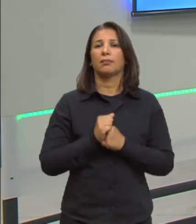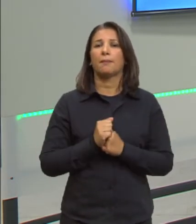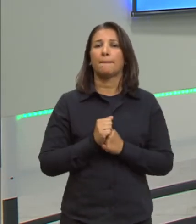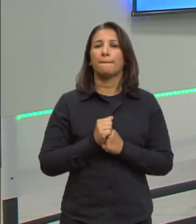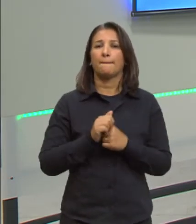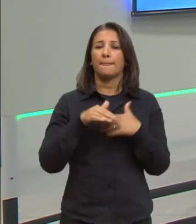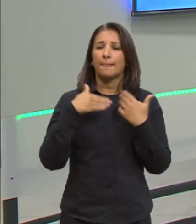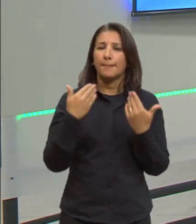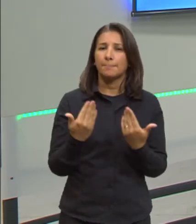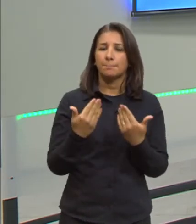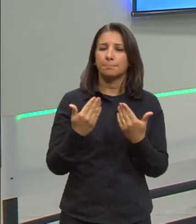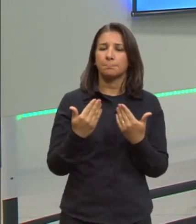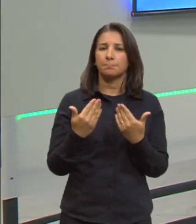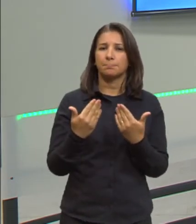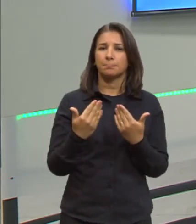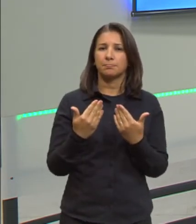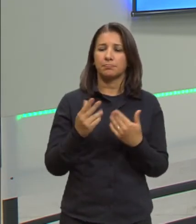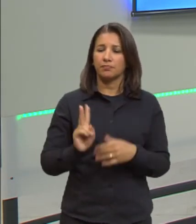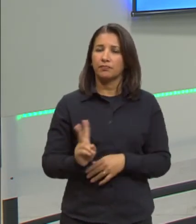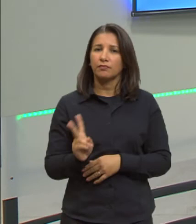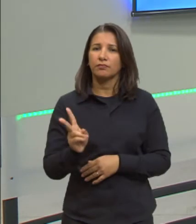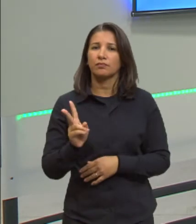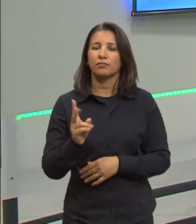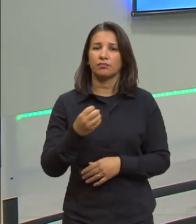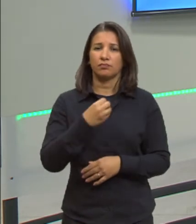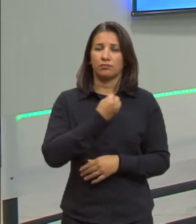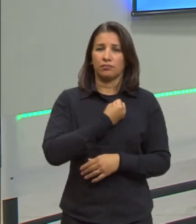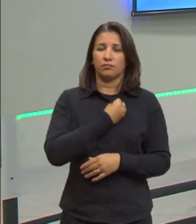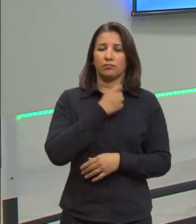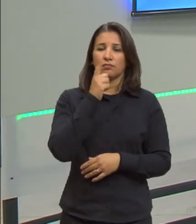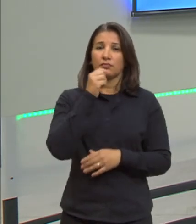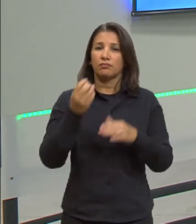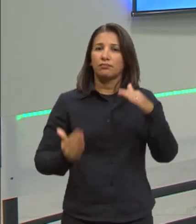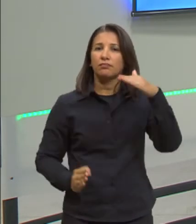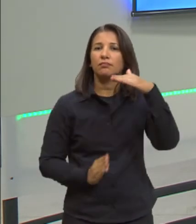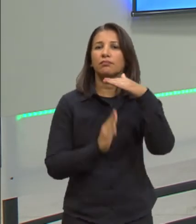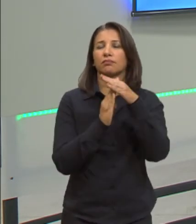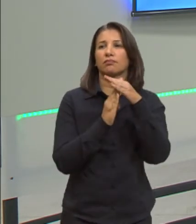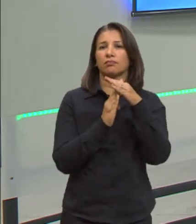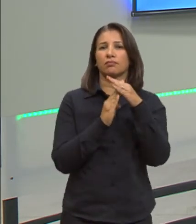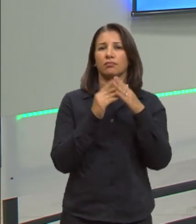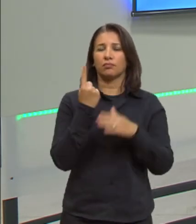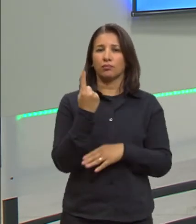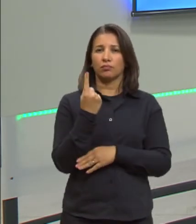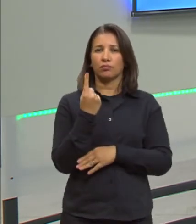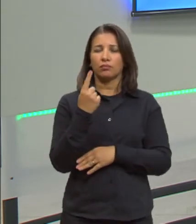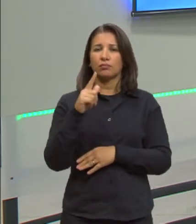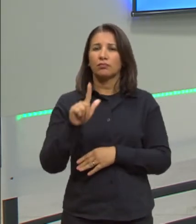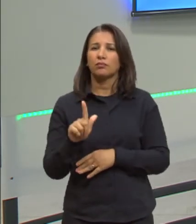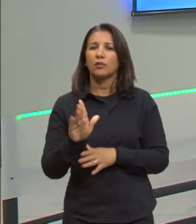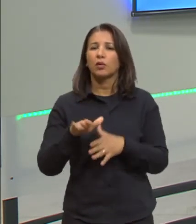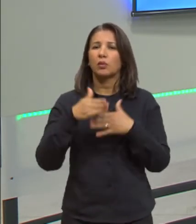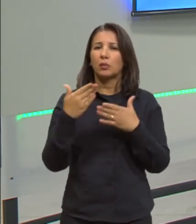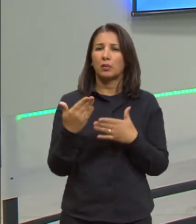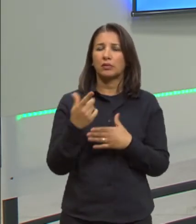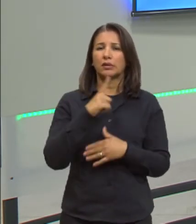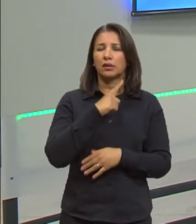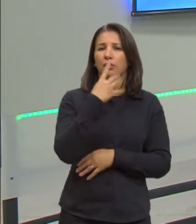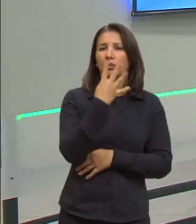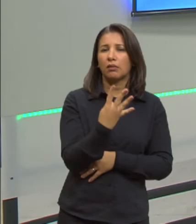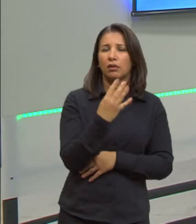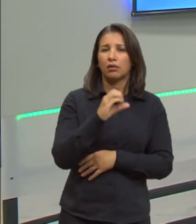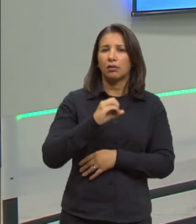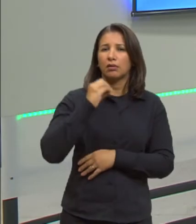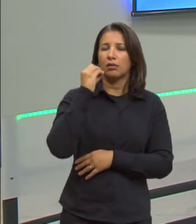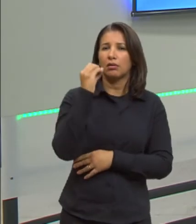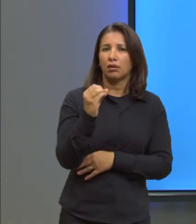o valor máximo da densidade da água é 1 grama por centímetro cúbico. Então, quando chega em 4 graus aqui,